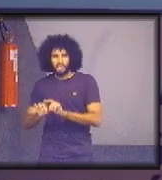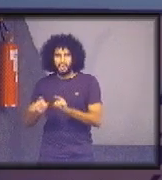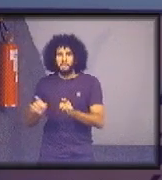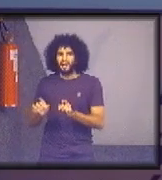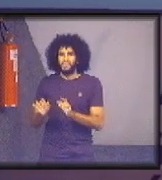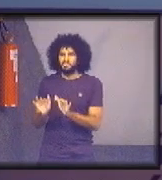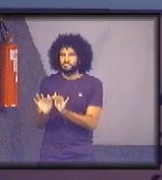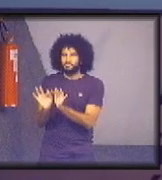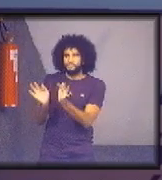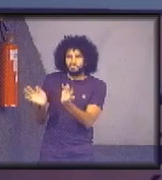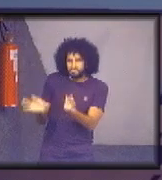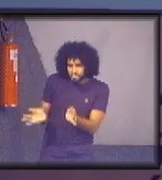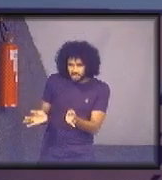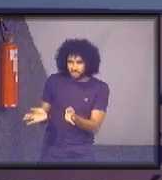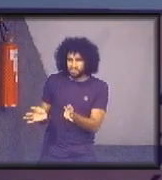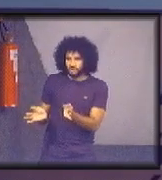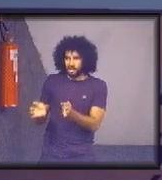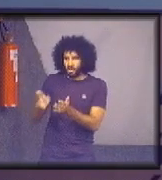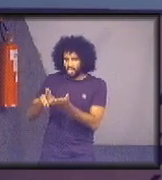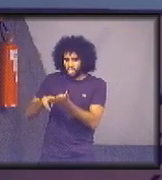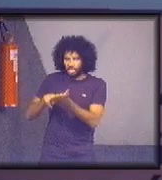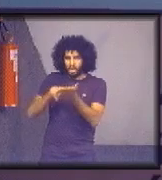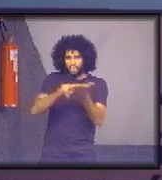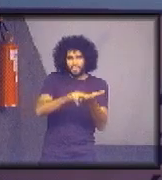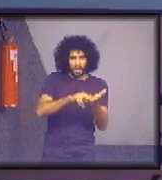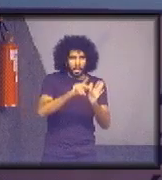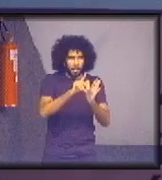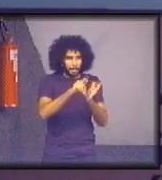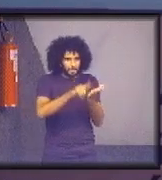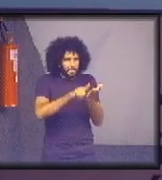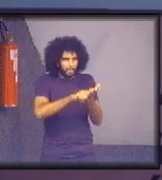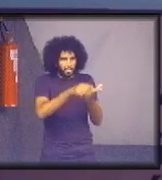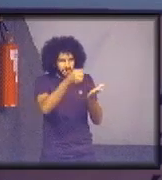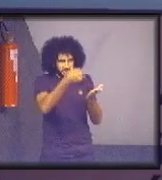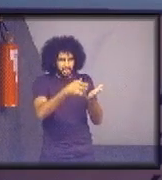mandar um papel dizendo que cumpriu o outro lado.